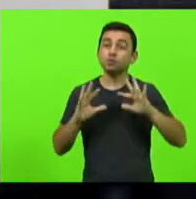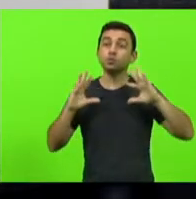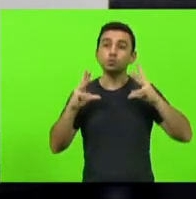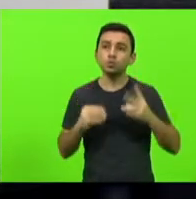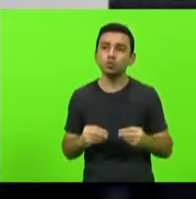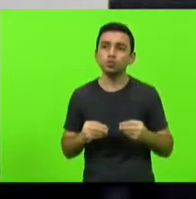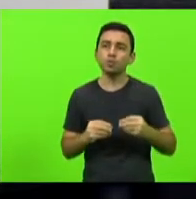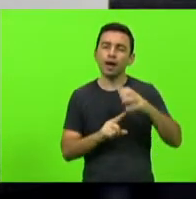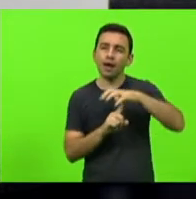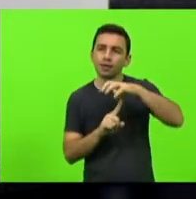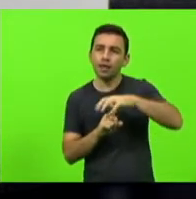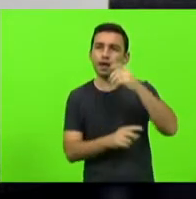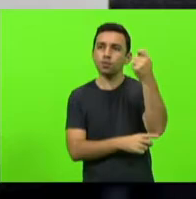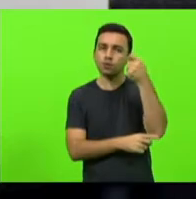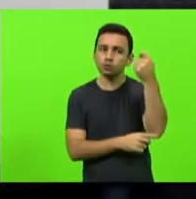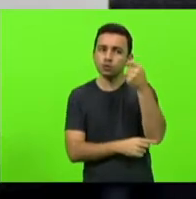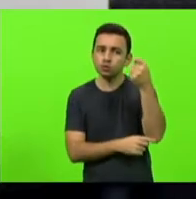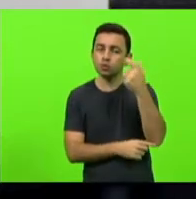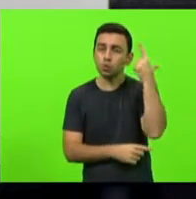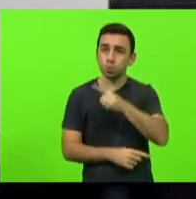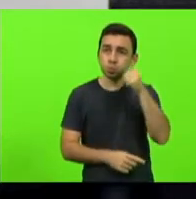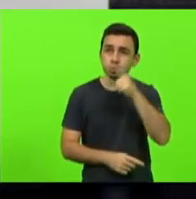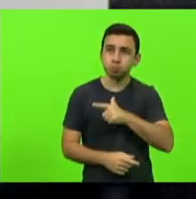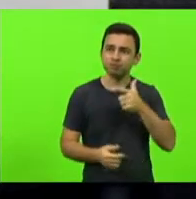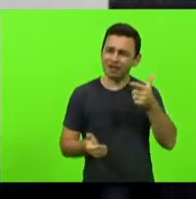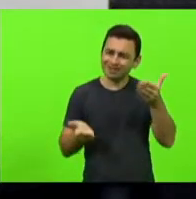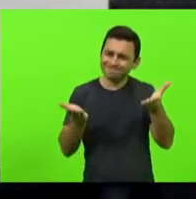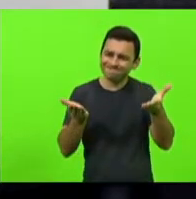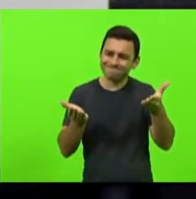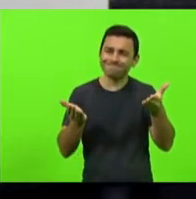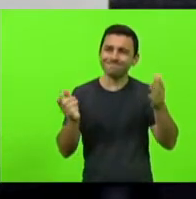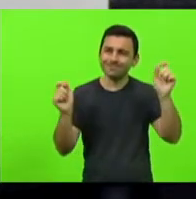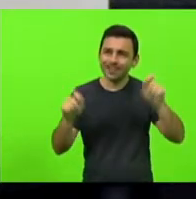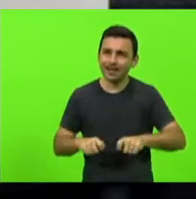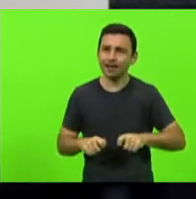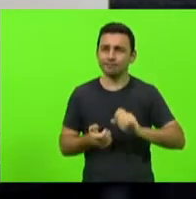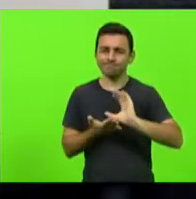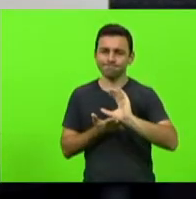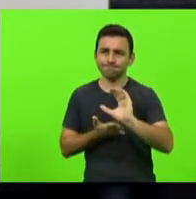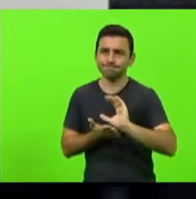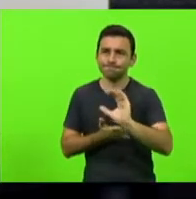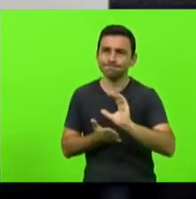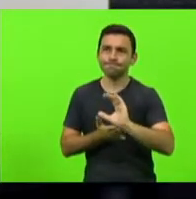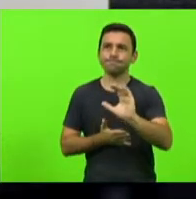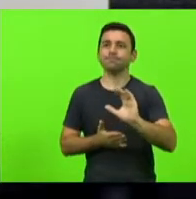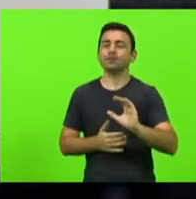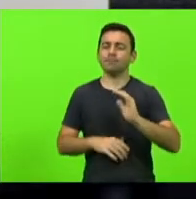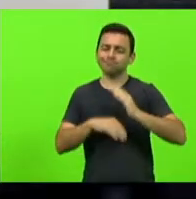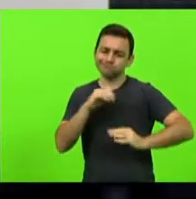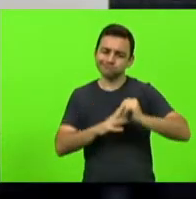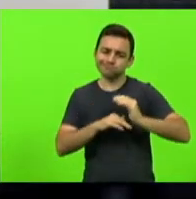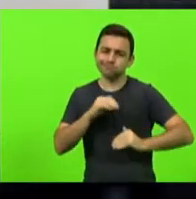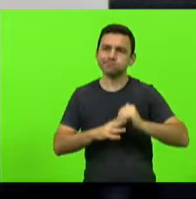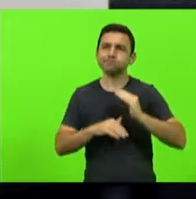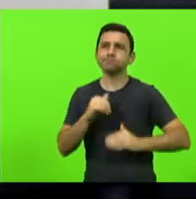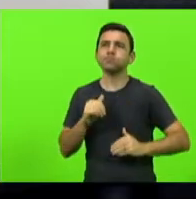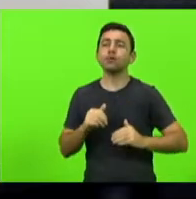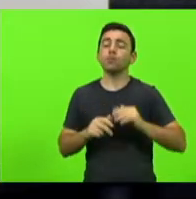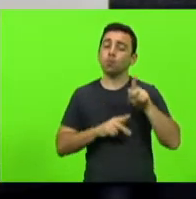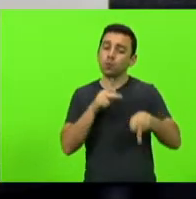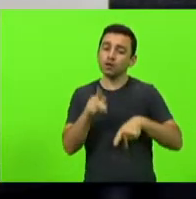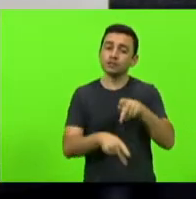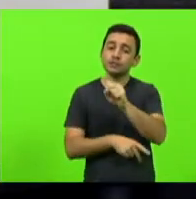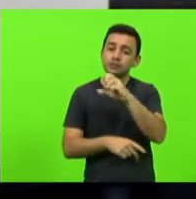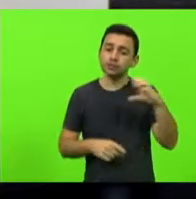e o Rio Grande do Sul para criar equilíbrio para criar possibilidade de investimento para criar capacidade do catarinense de